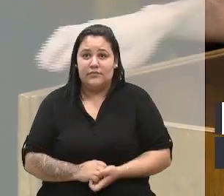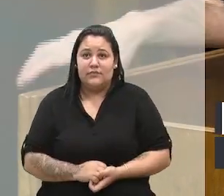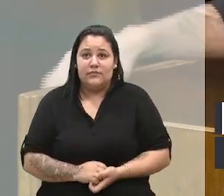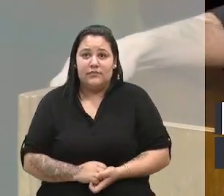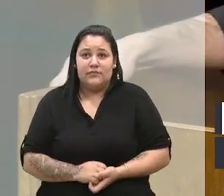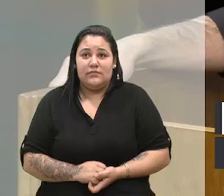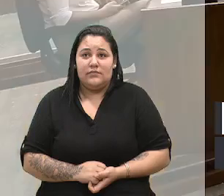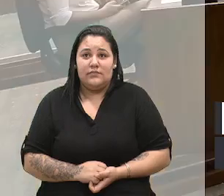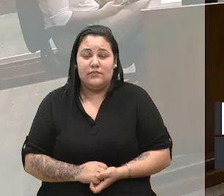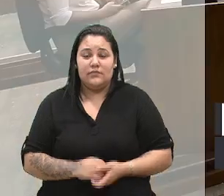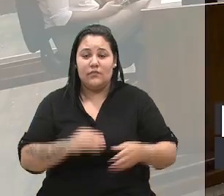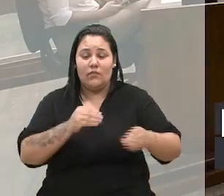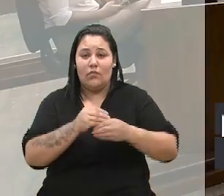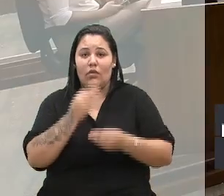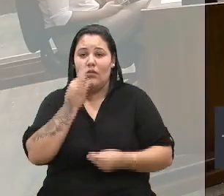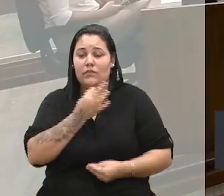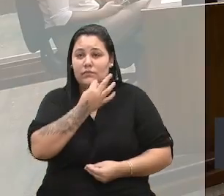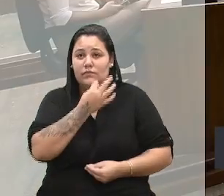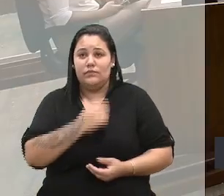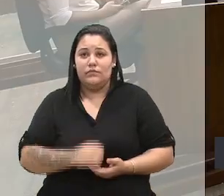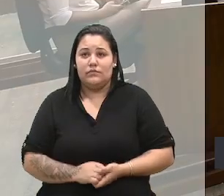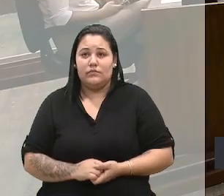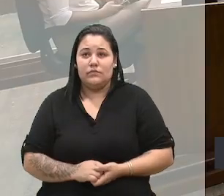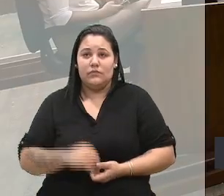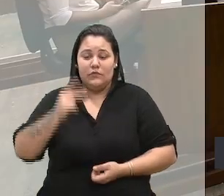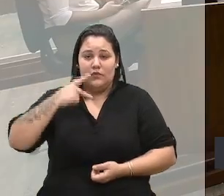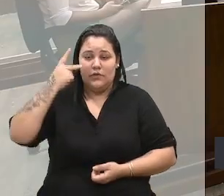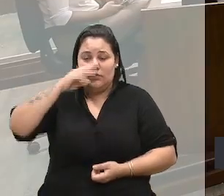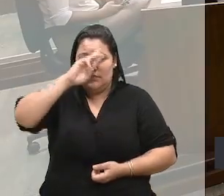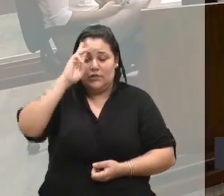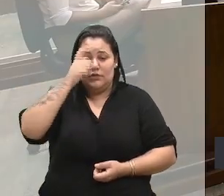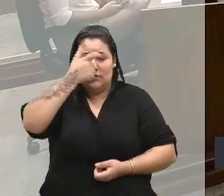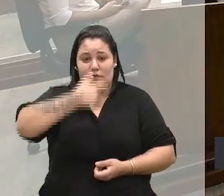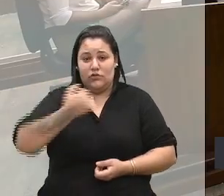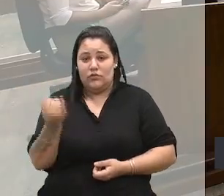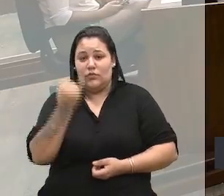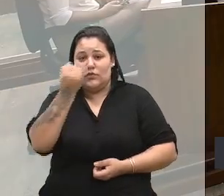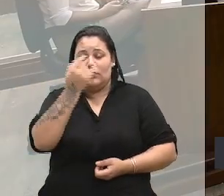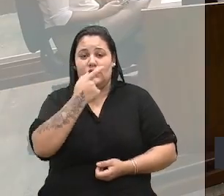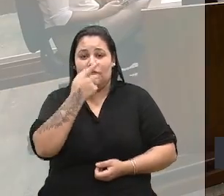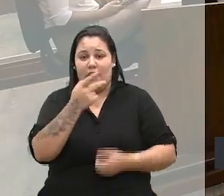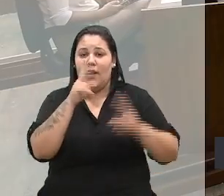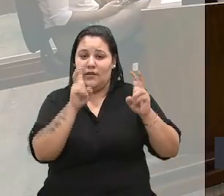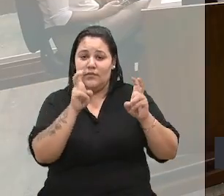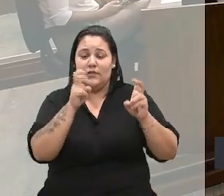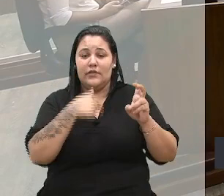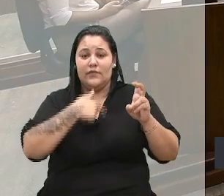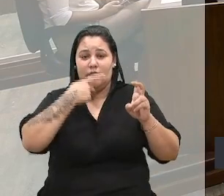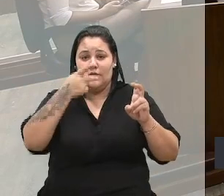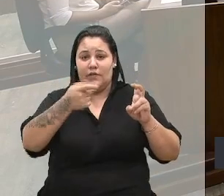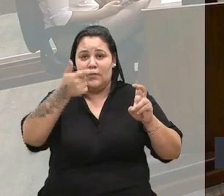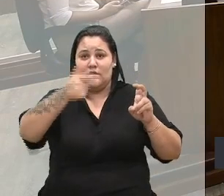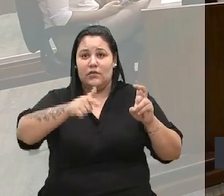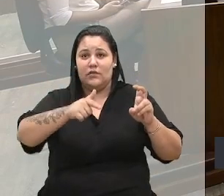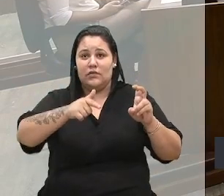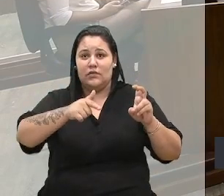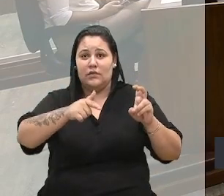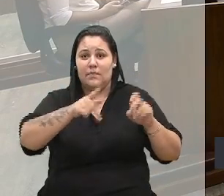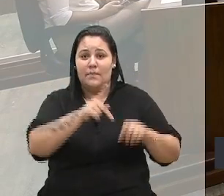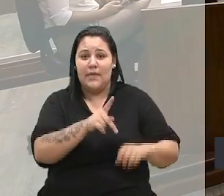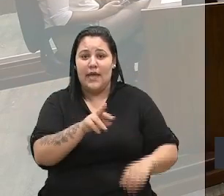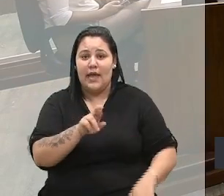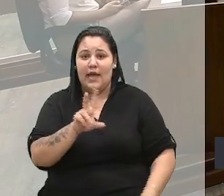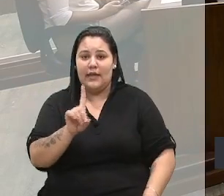gentileza, vereadora Tati. Vereadora, acho importante frisar e vamos falar novamente e podemos... Corígio, PRD.